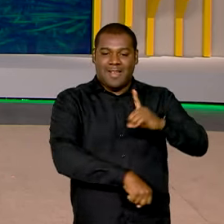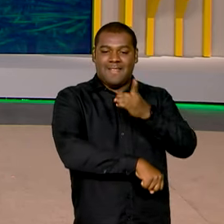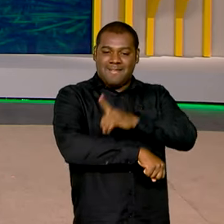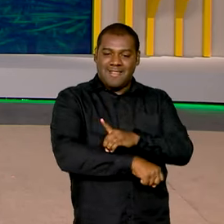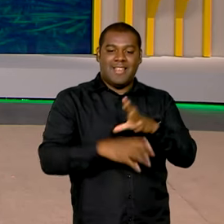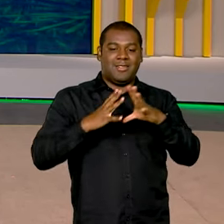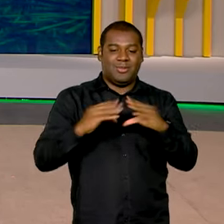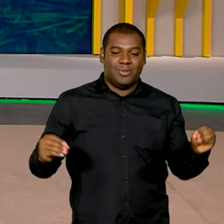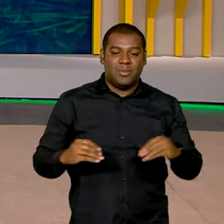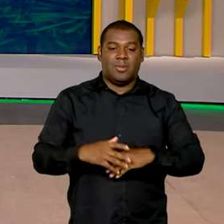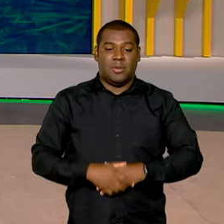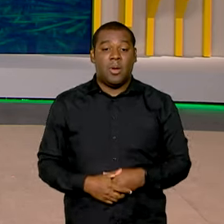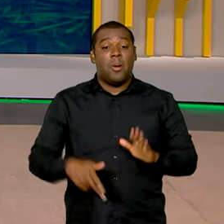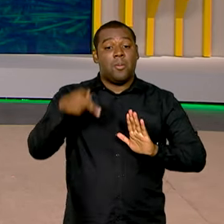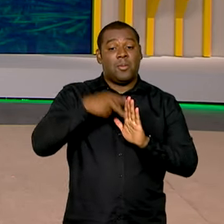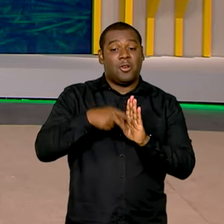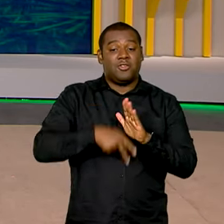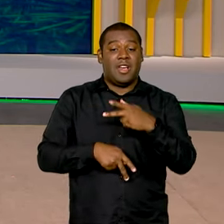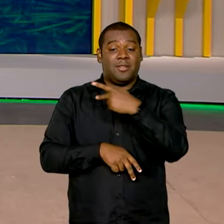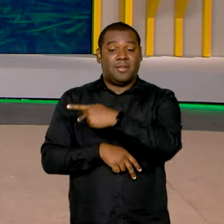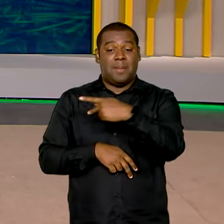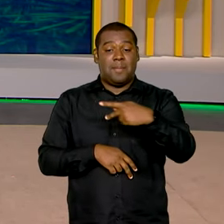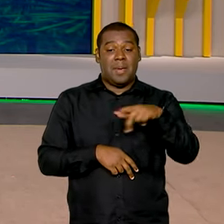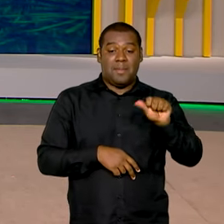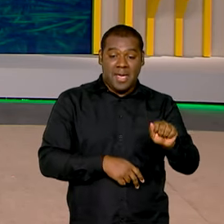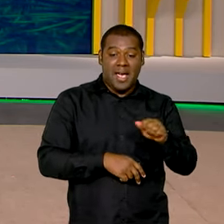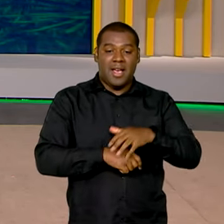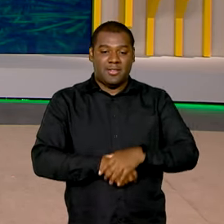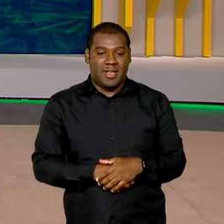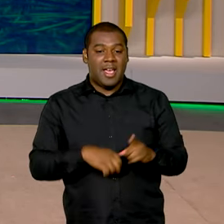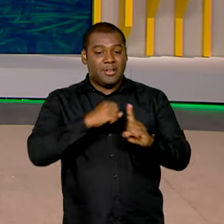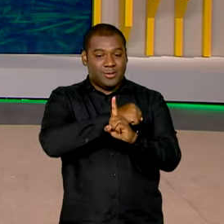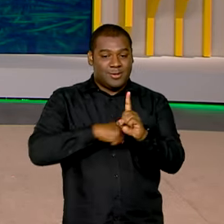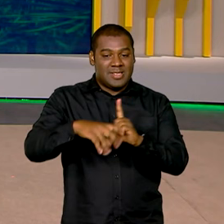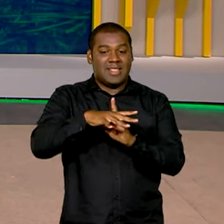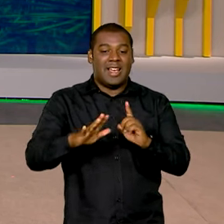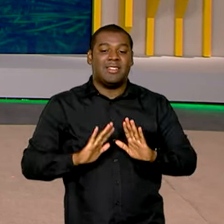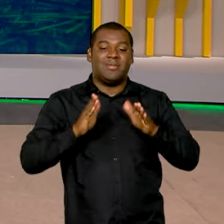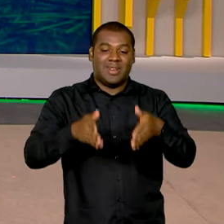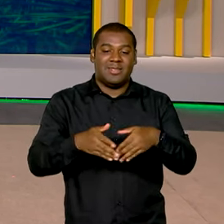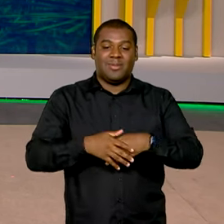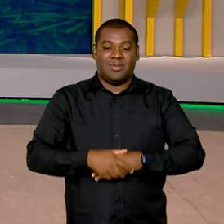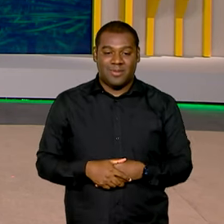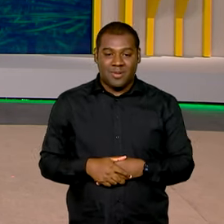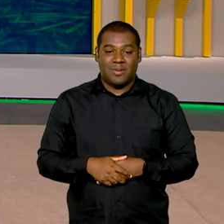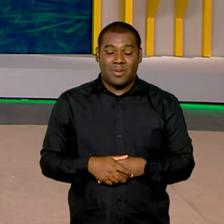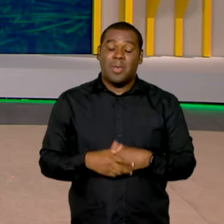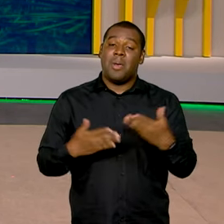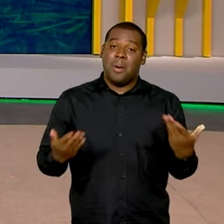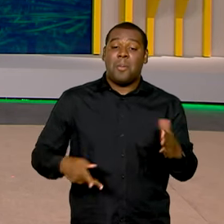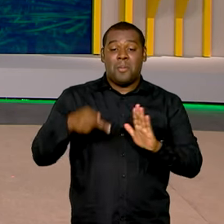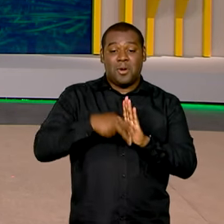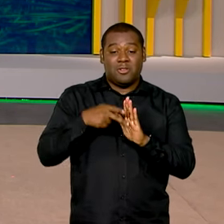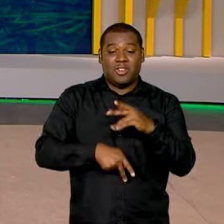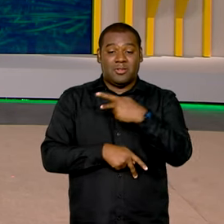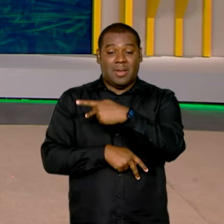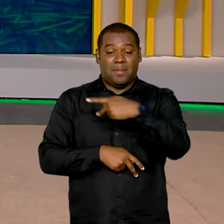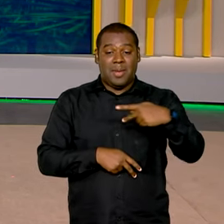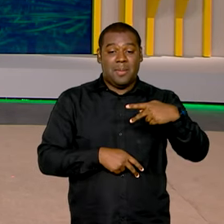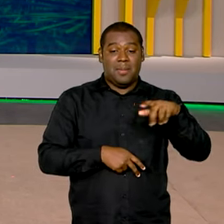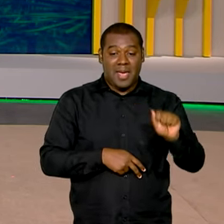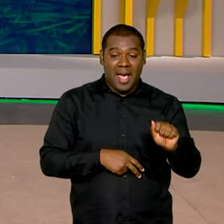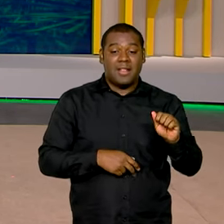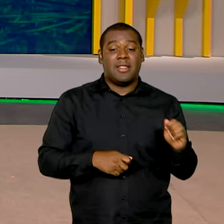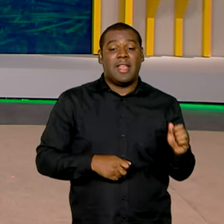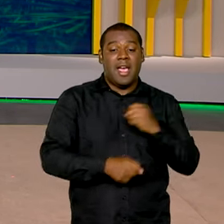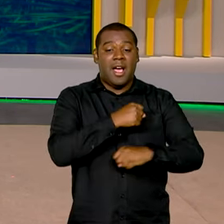O Plano Plurianual, feito em conjunto com a sociedade para o período de 2024 a 2027, tem um